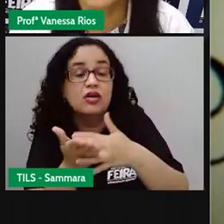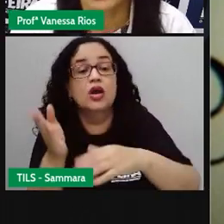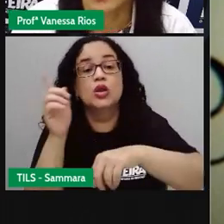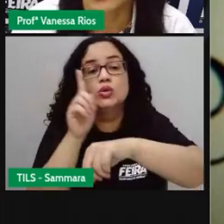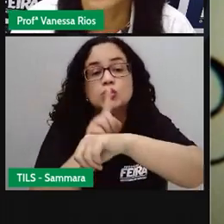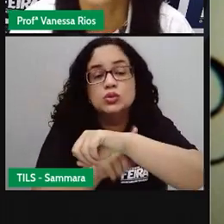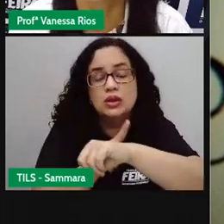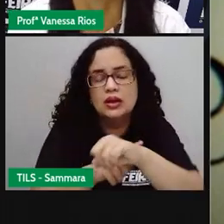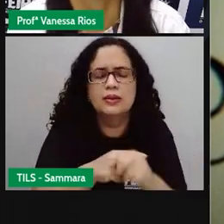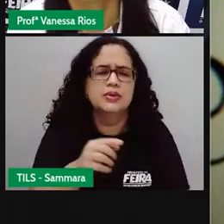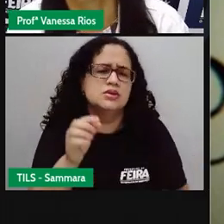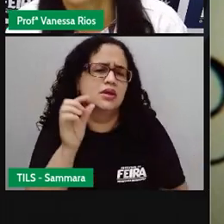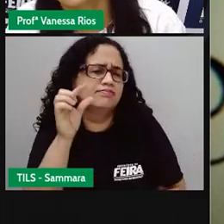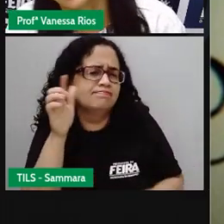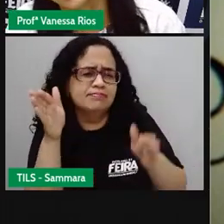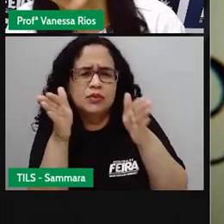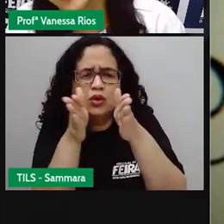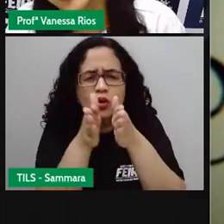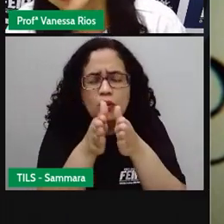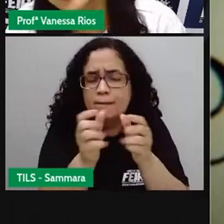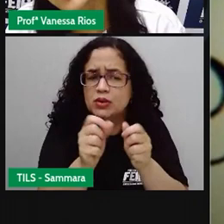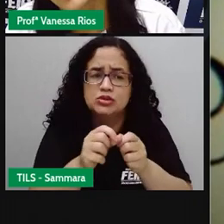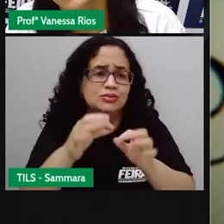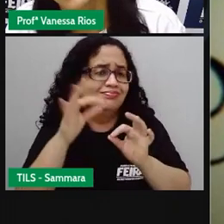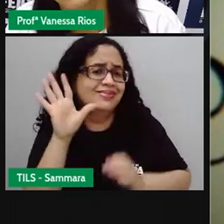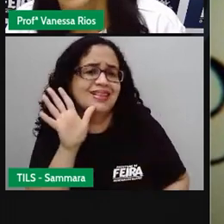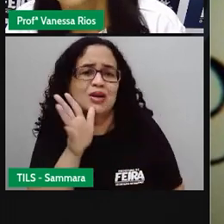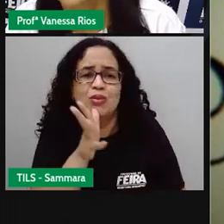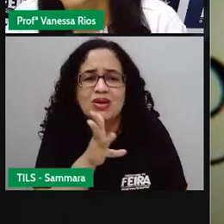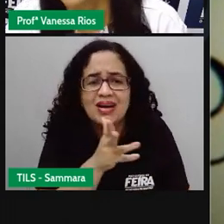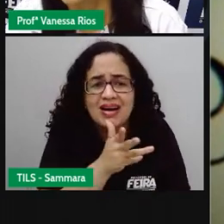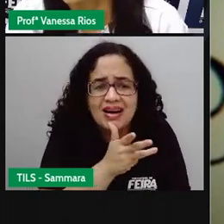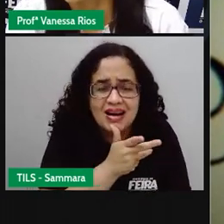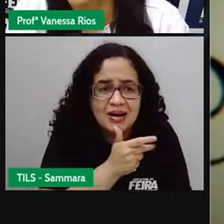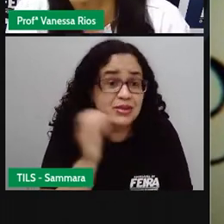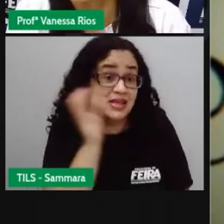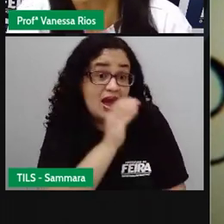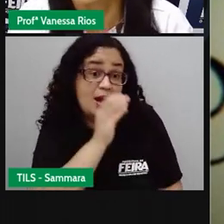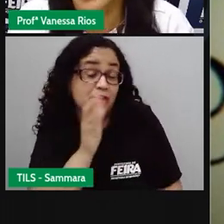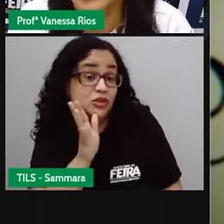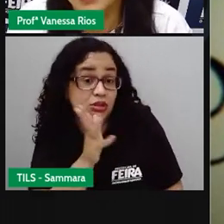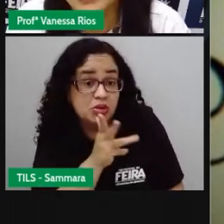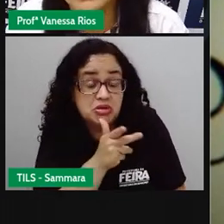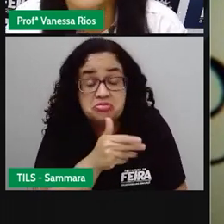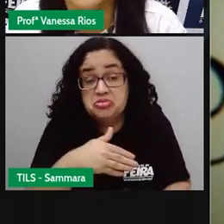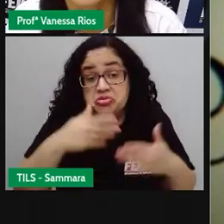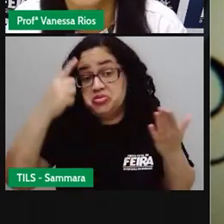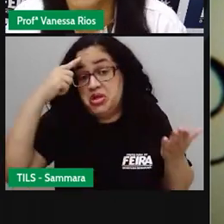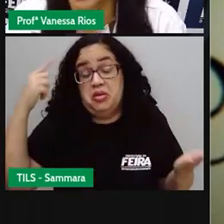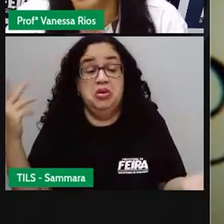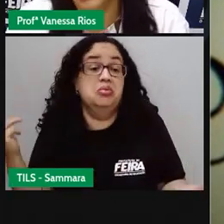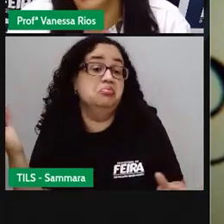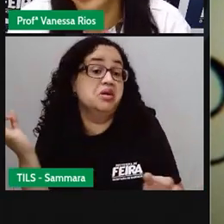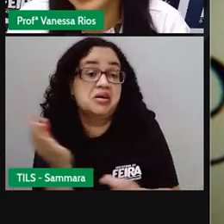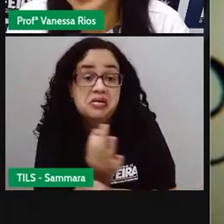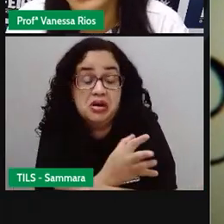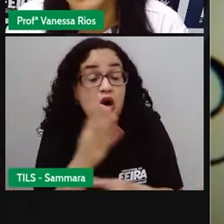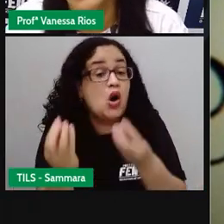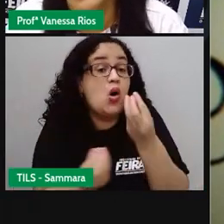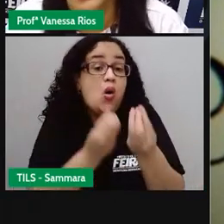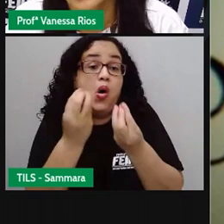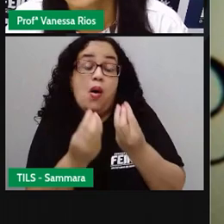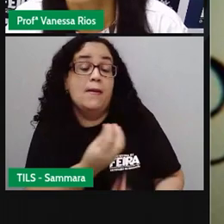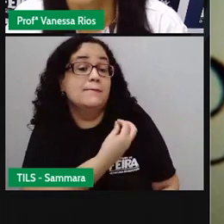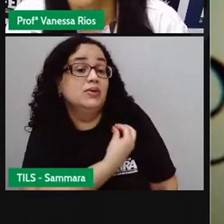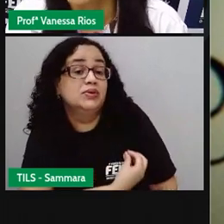ser curtos, podem ser longos, podem também a gente não saber quando termina, né? Como a nossa vida.